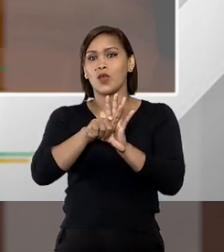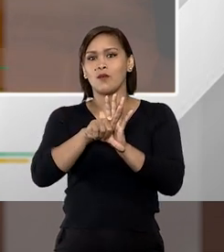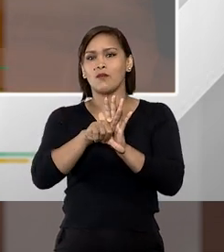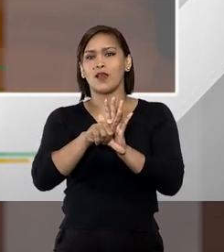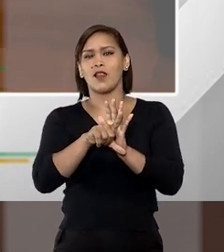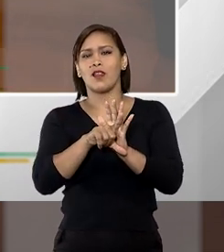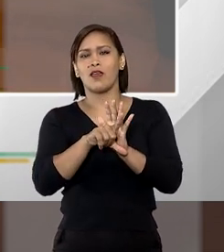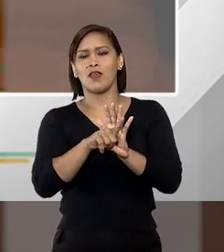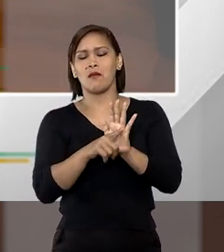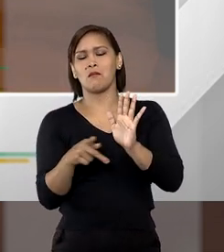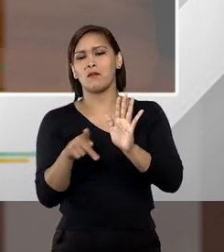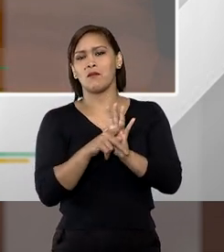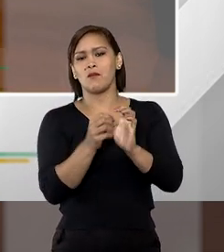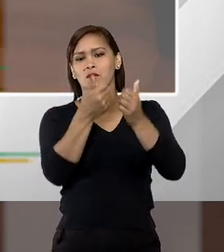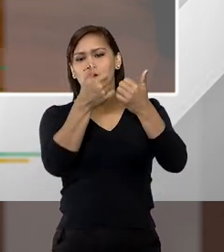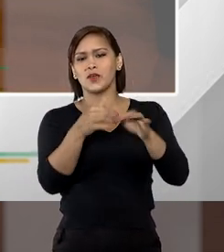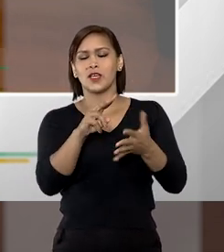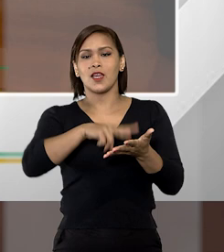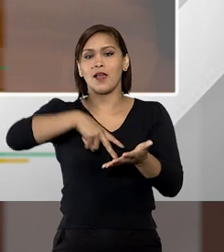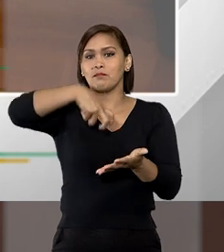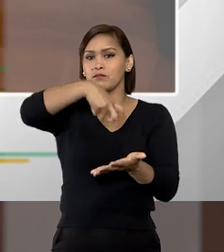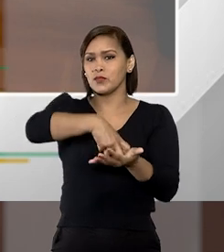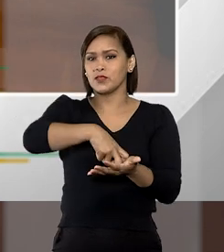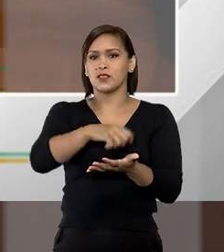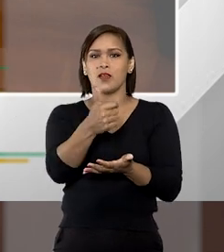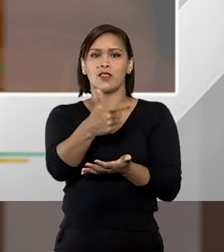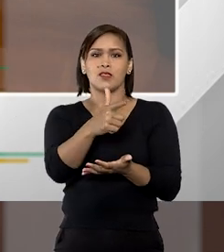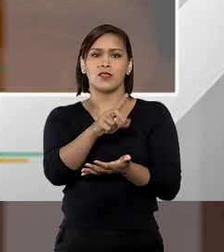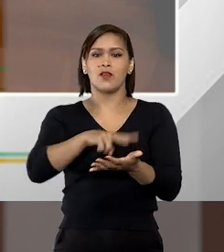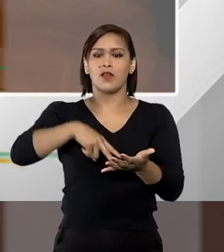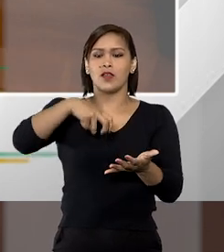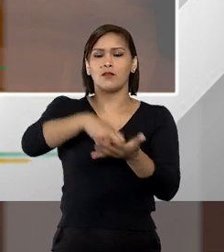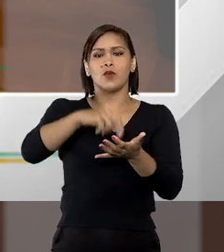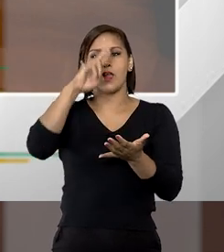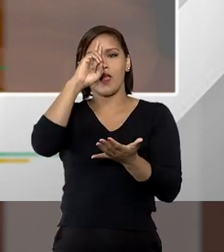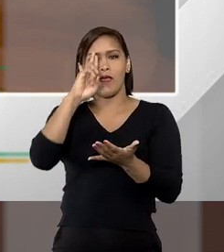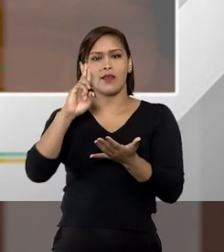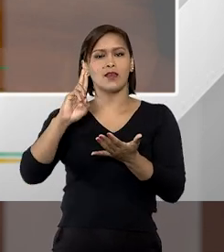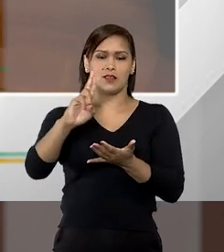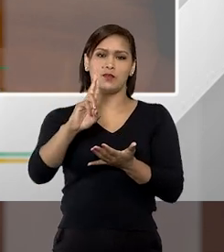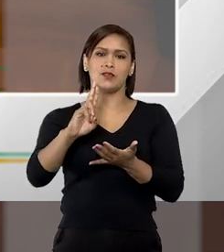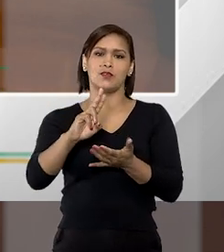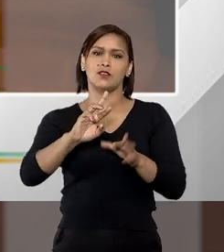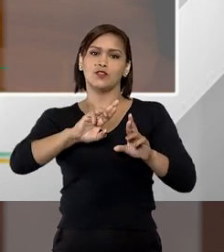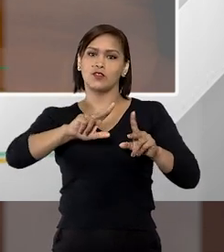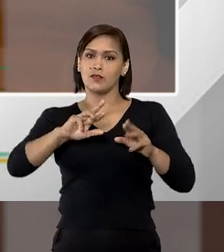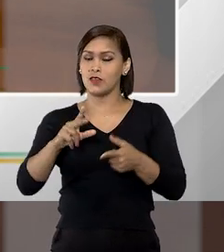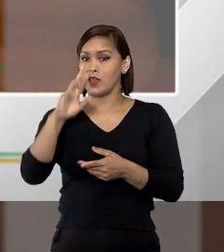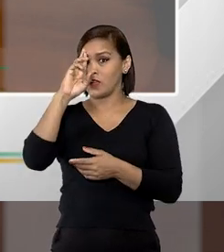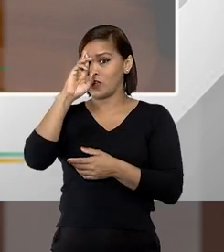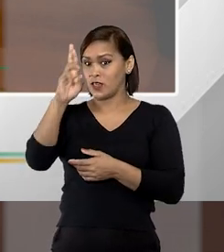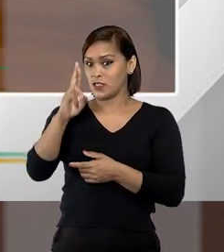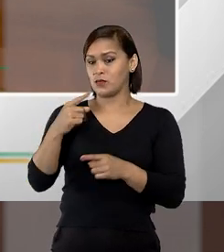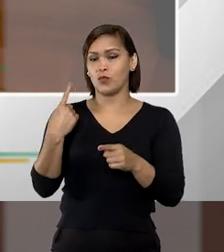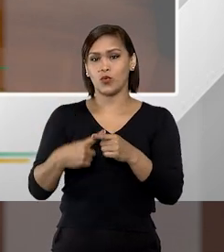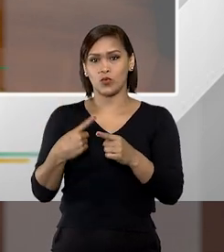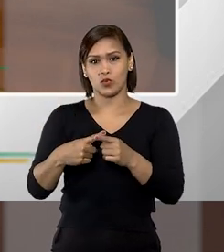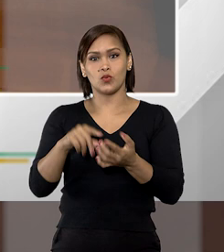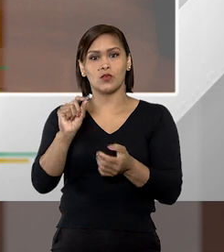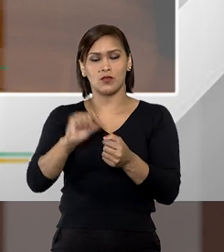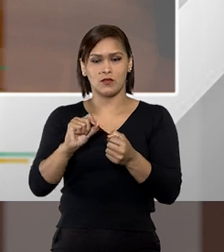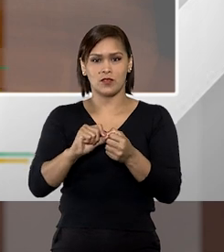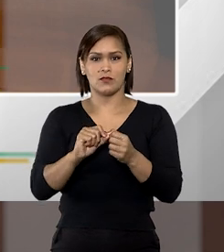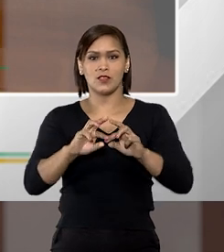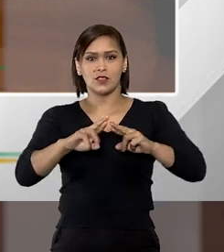ela não é uma lei que busca a punição ela busca a responsabilização você tem que ser responsável por seus atos